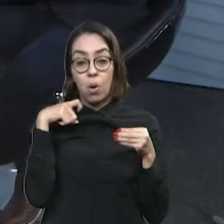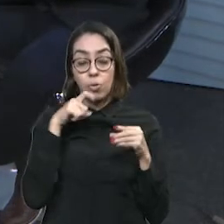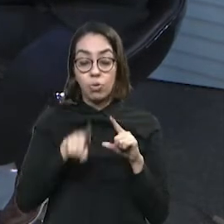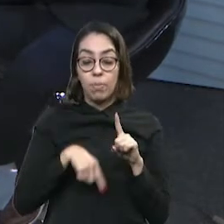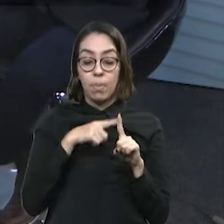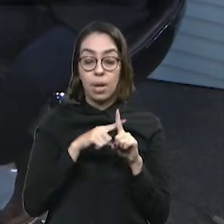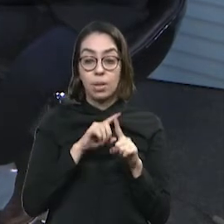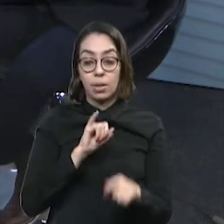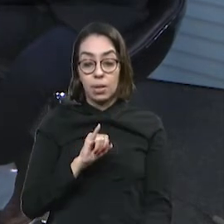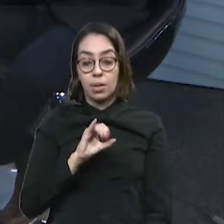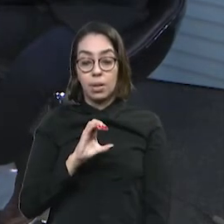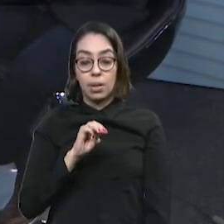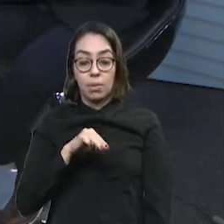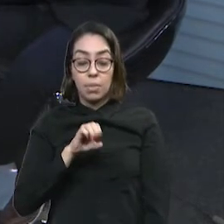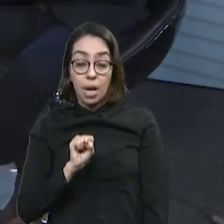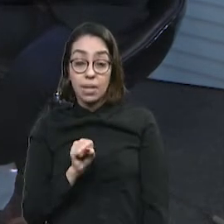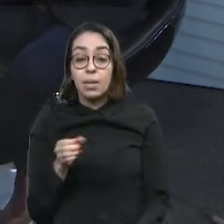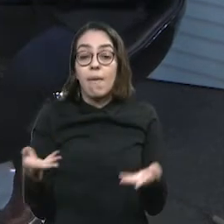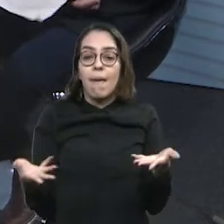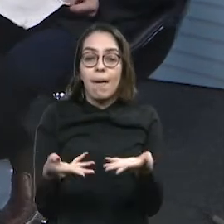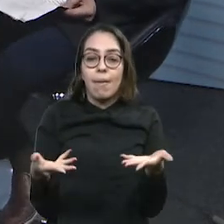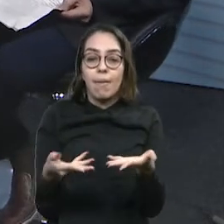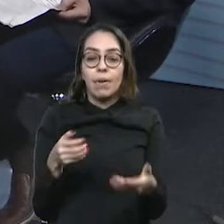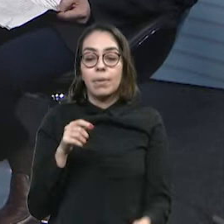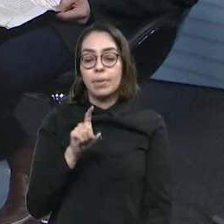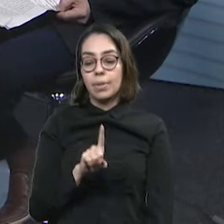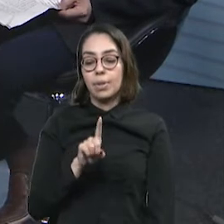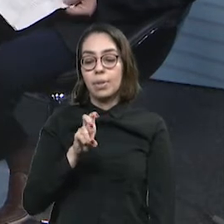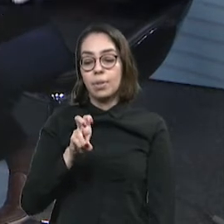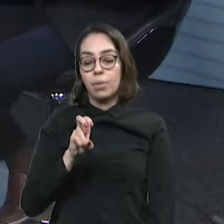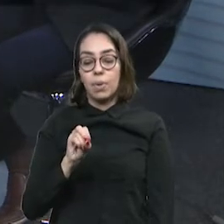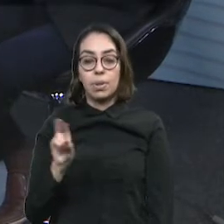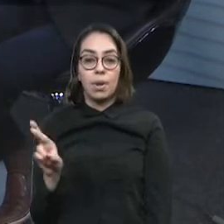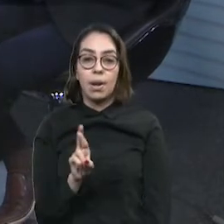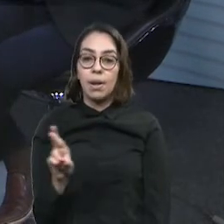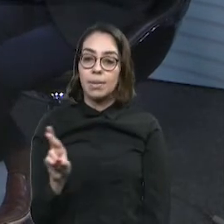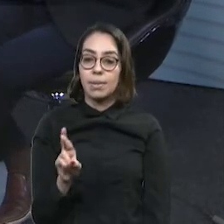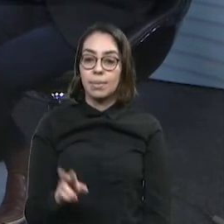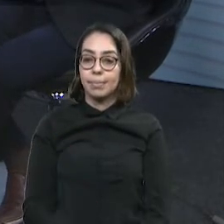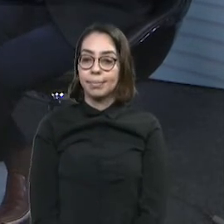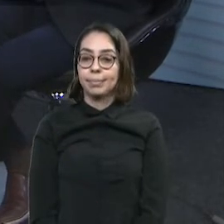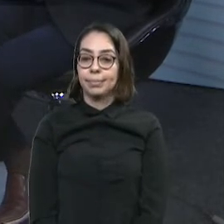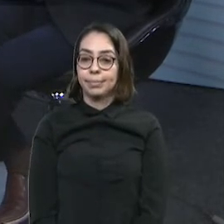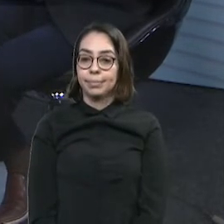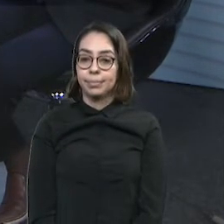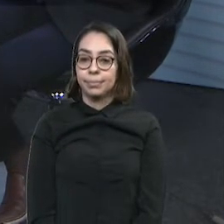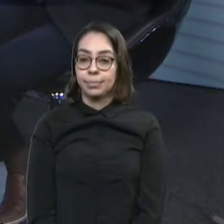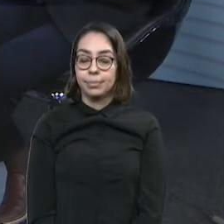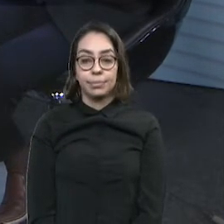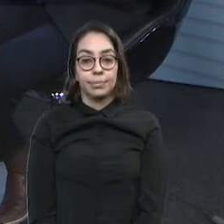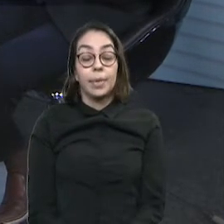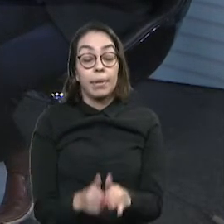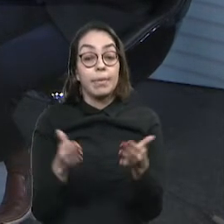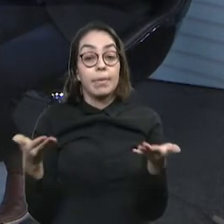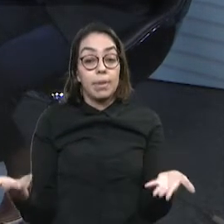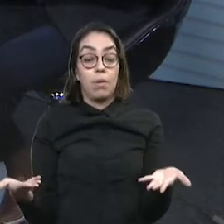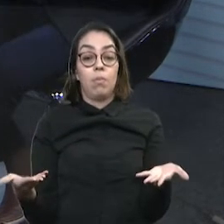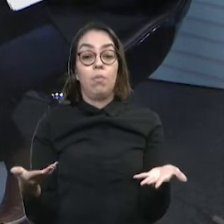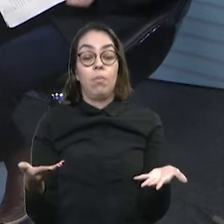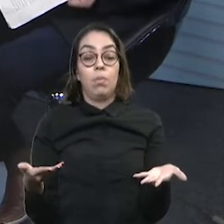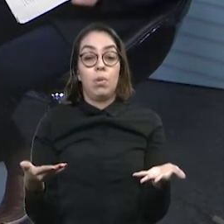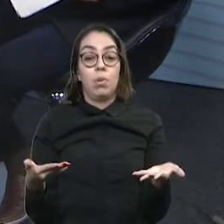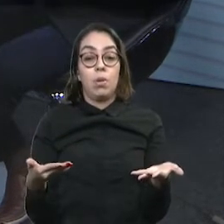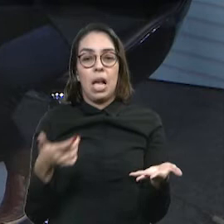ele chega a 151 reais, ou seja, 100 reais de impostos. Num momento como este, em que o trabalhador já está,